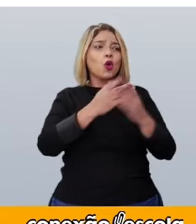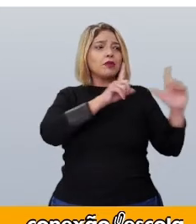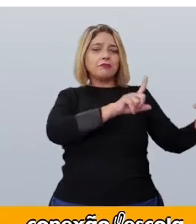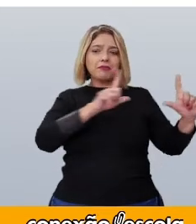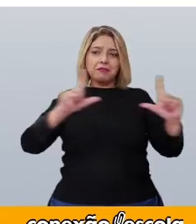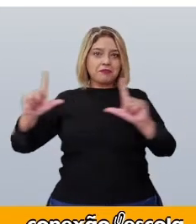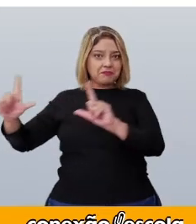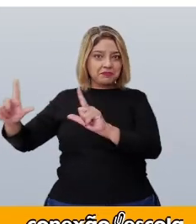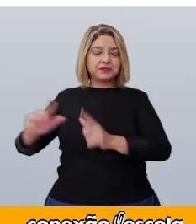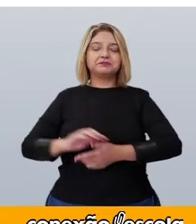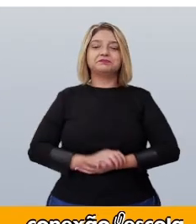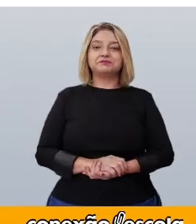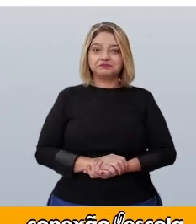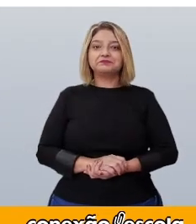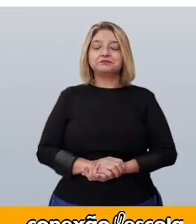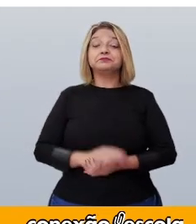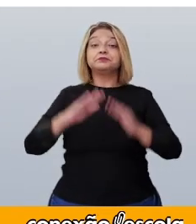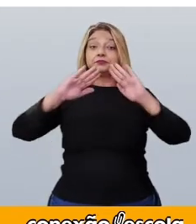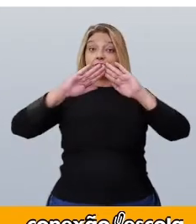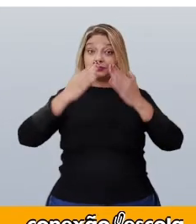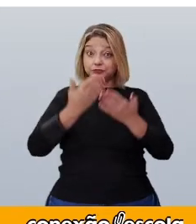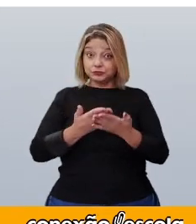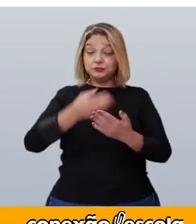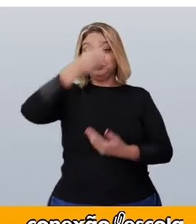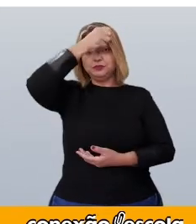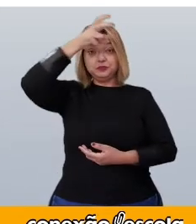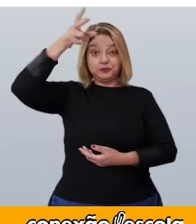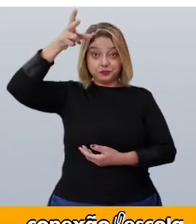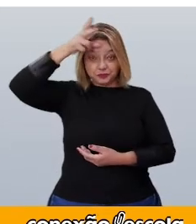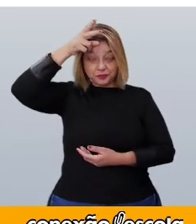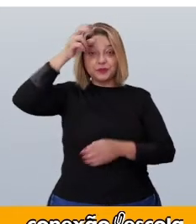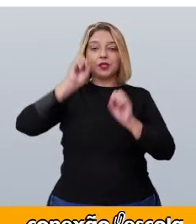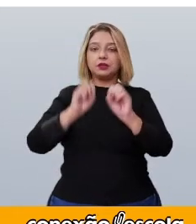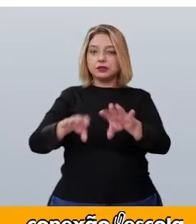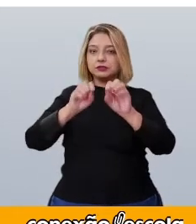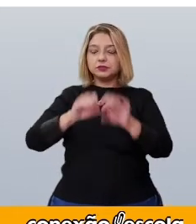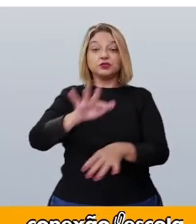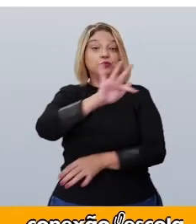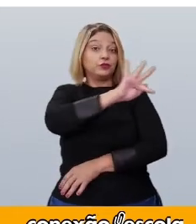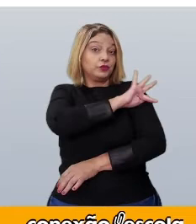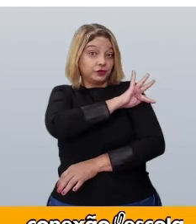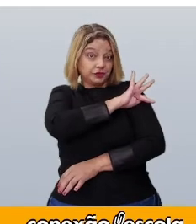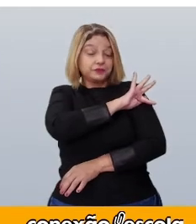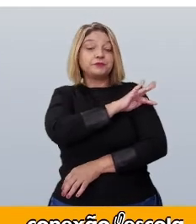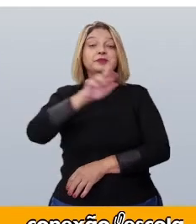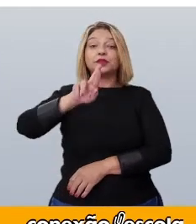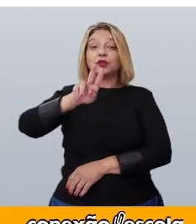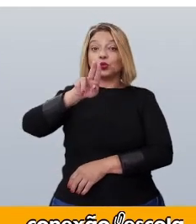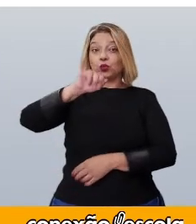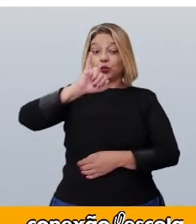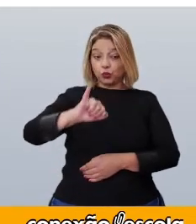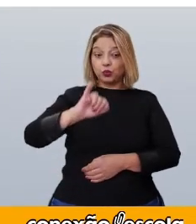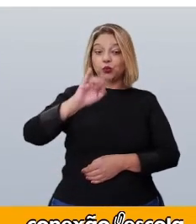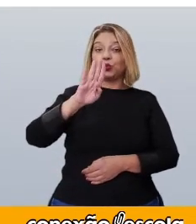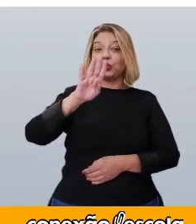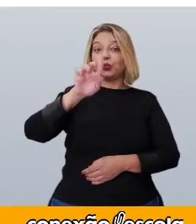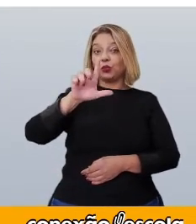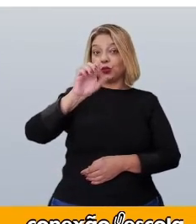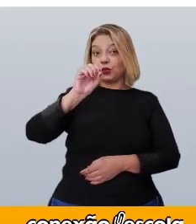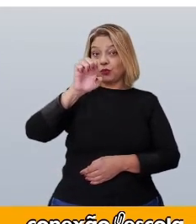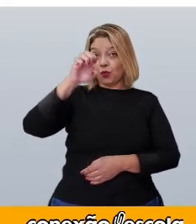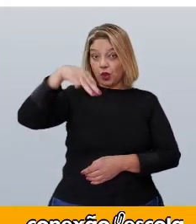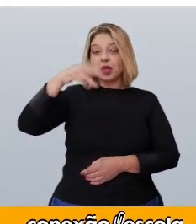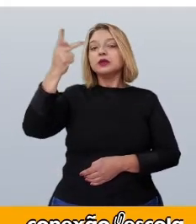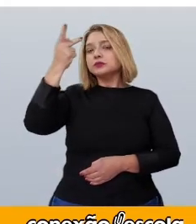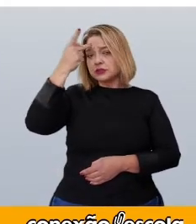A Escola Municipal de Ensino Fundamental Rui Bloem, de